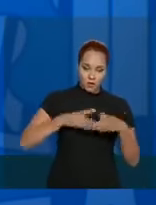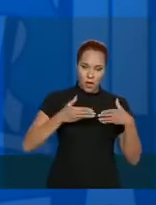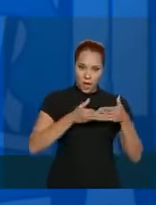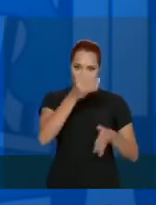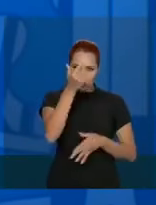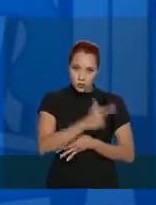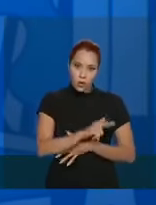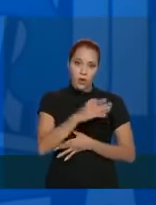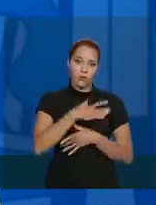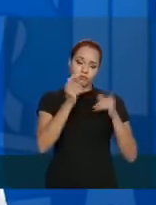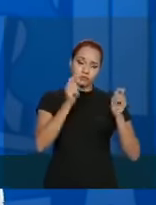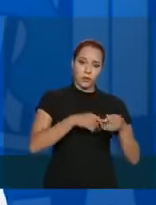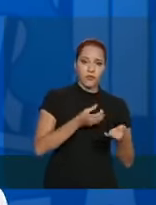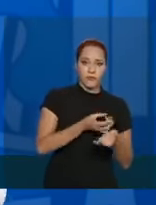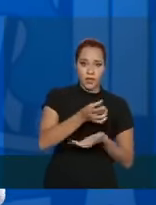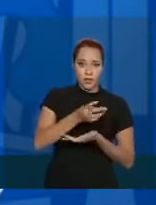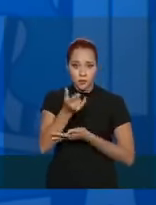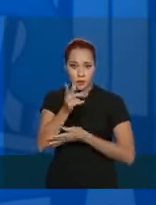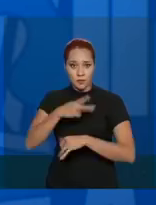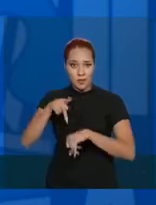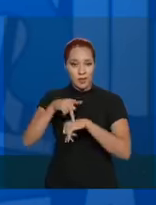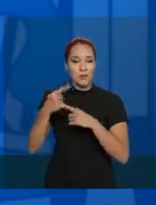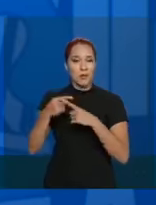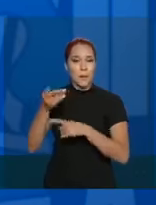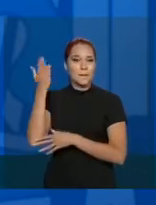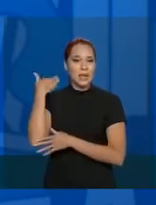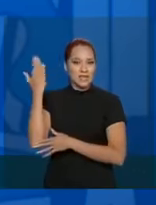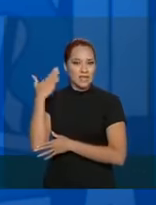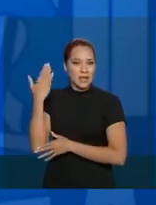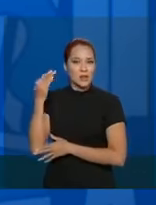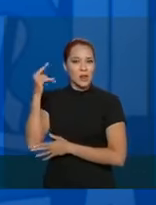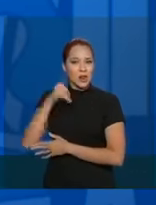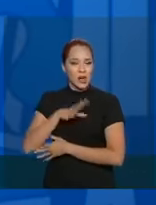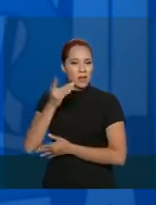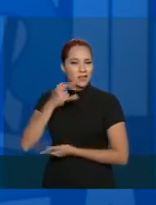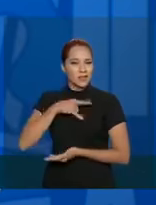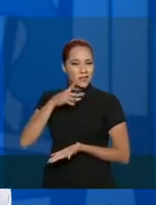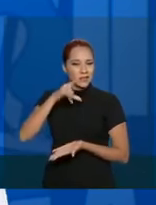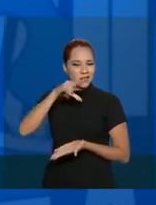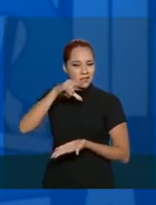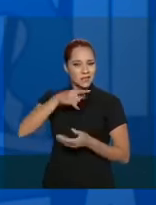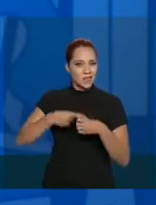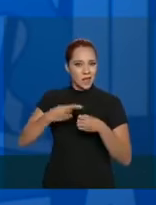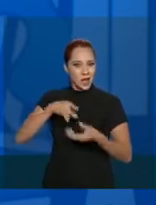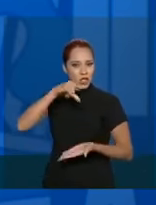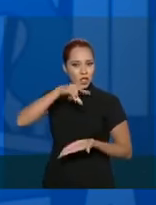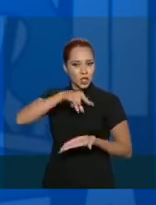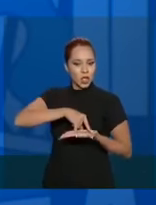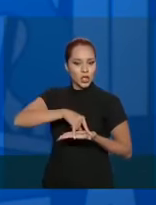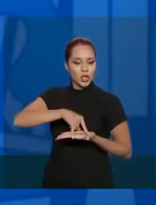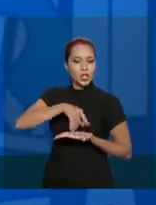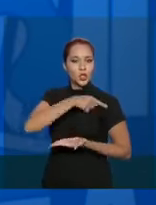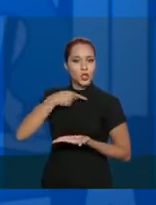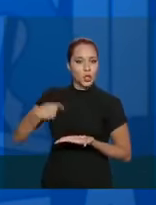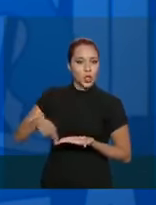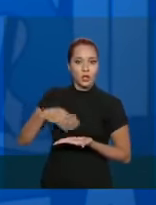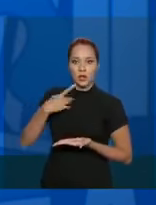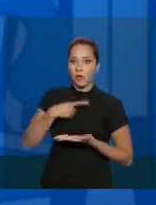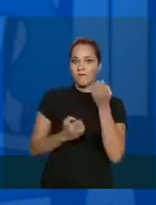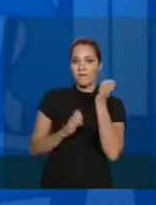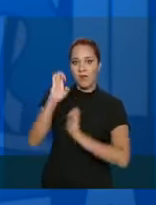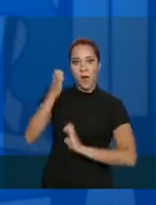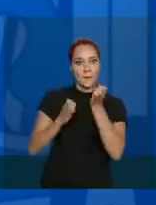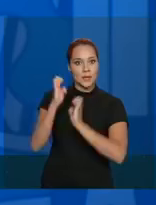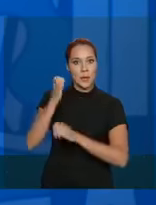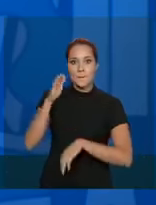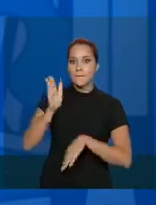nada pousava em Wuhan. Wuhan é a cidade onde a maior parte dessas fábricas de material médico-hospitalar estão.